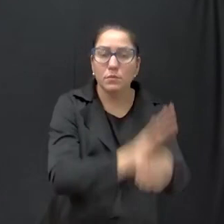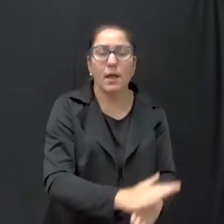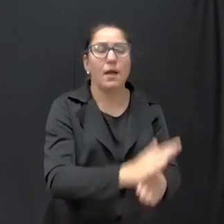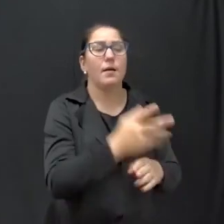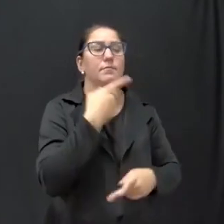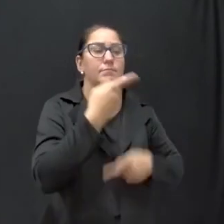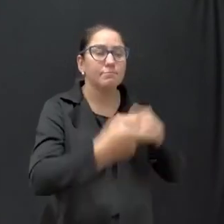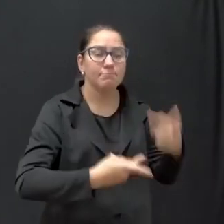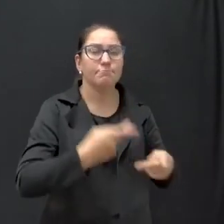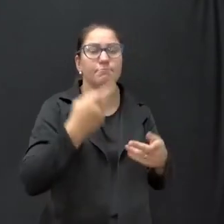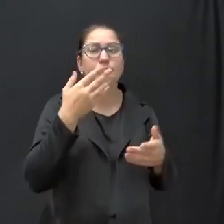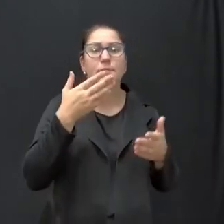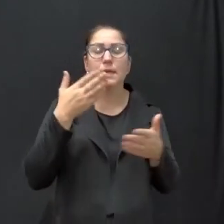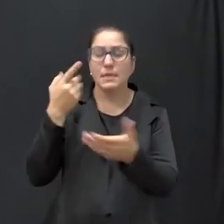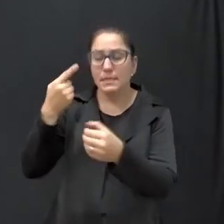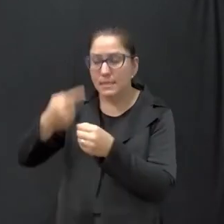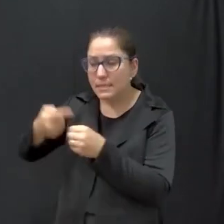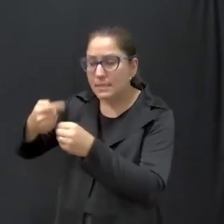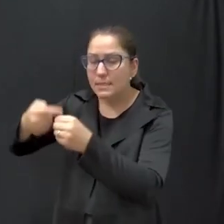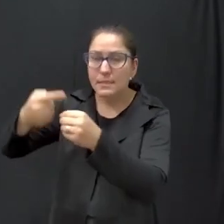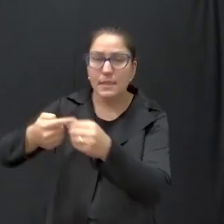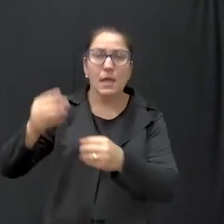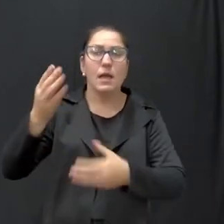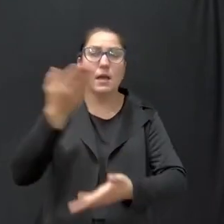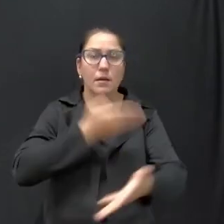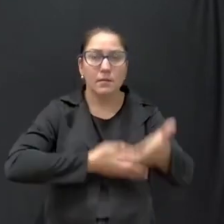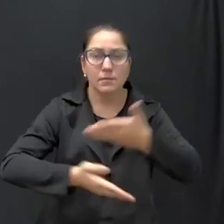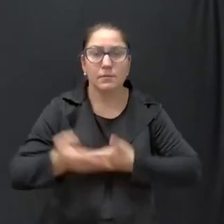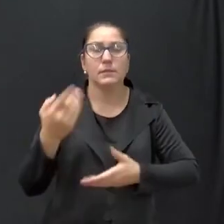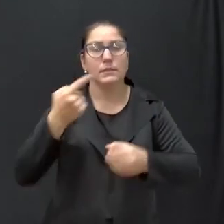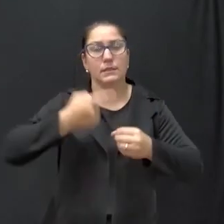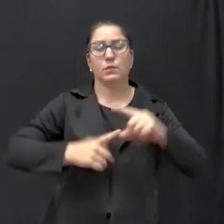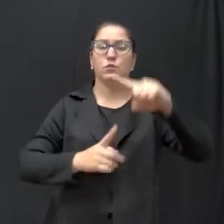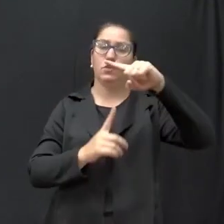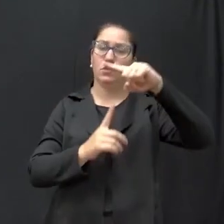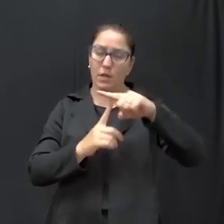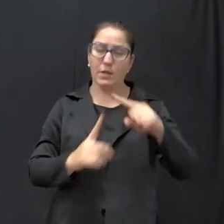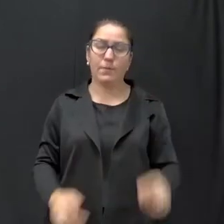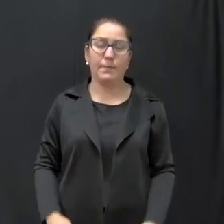municípios, o processo de seleções dos articuladores municipais.